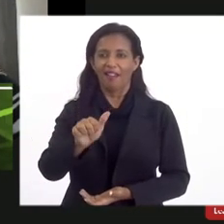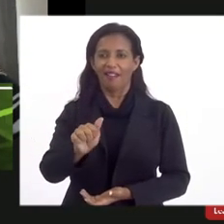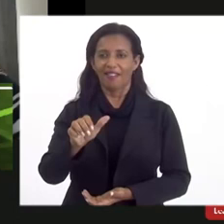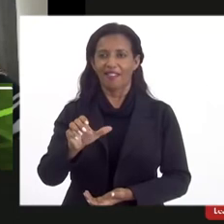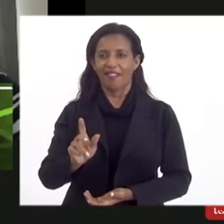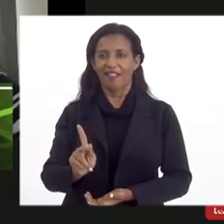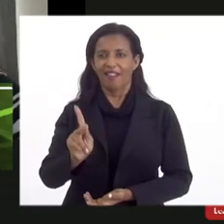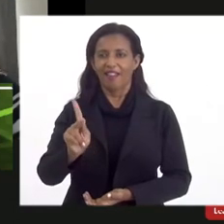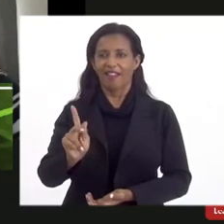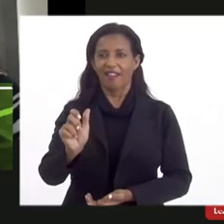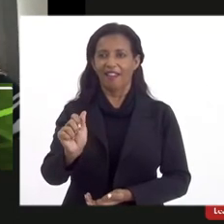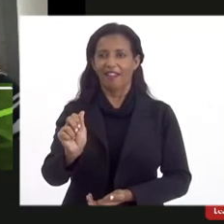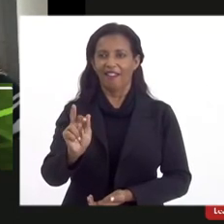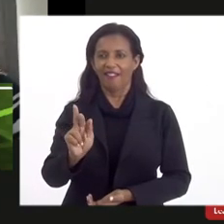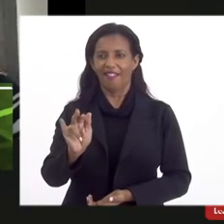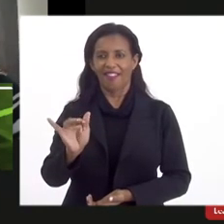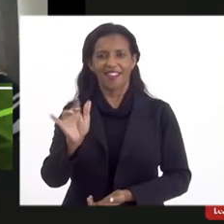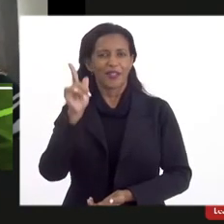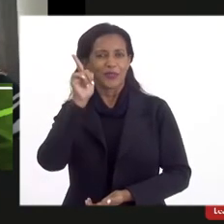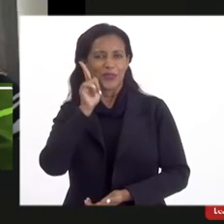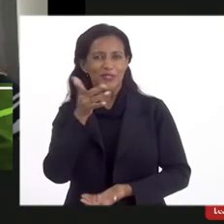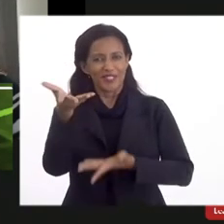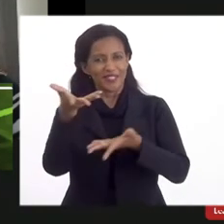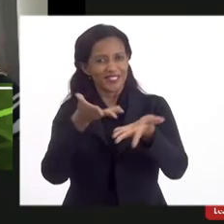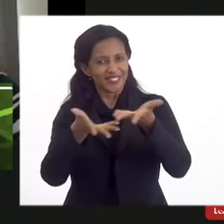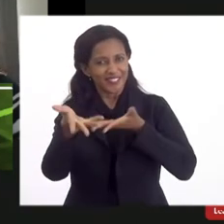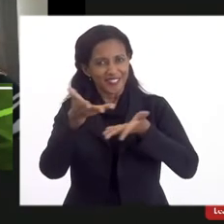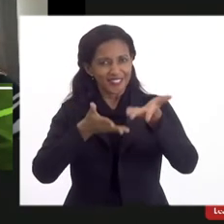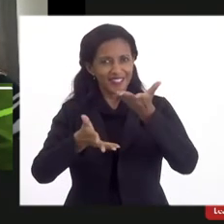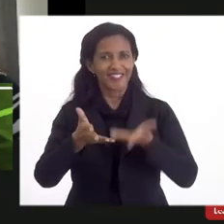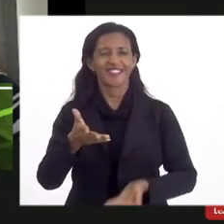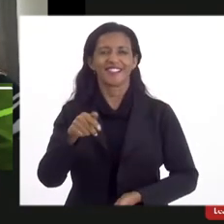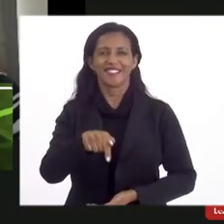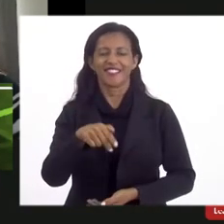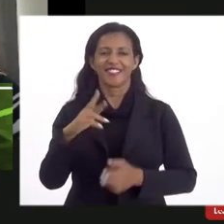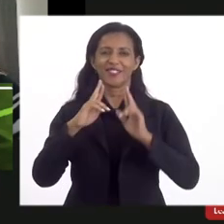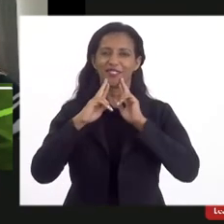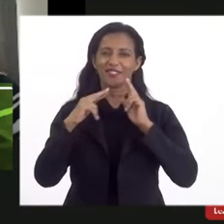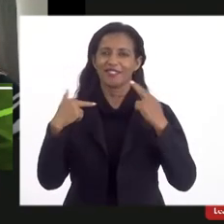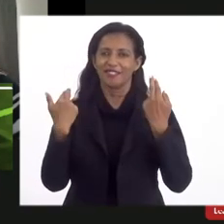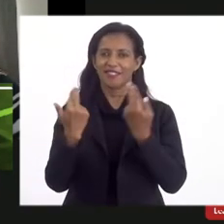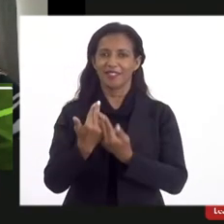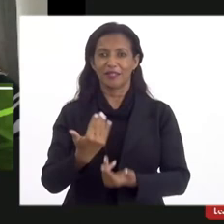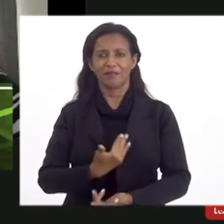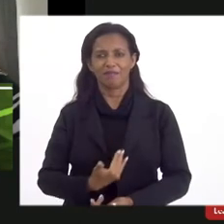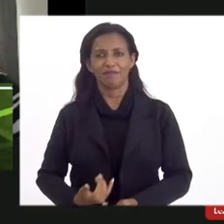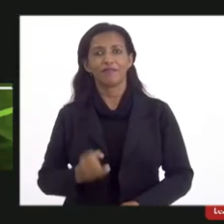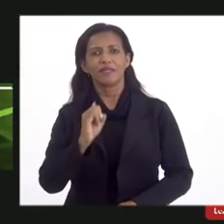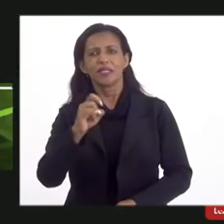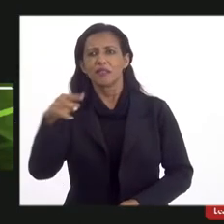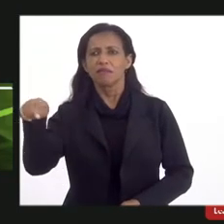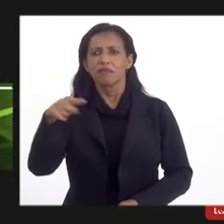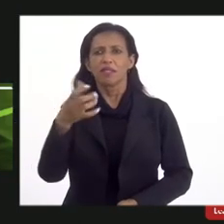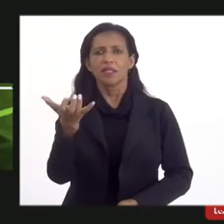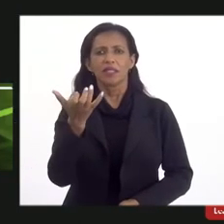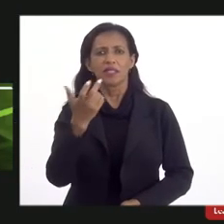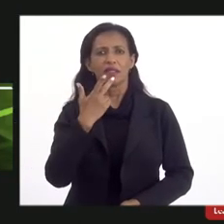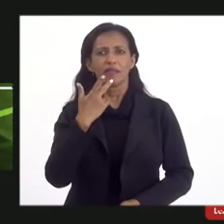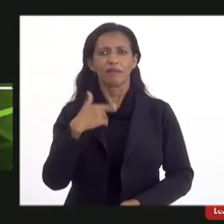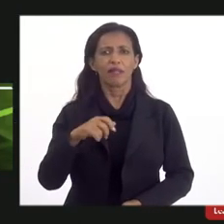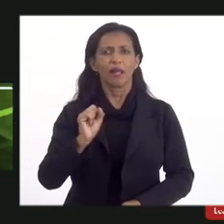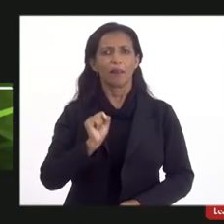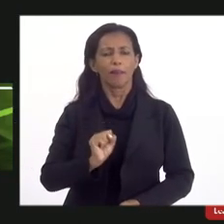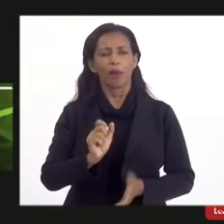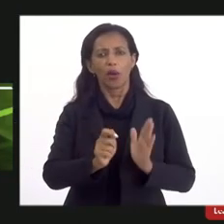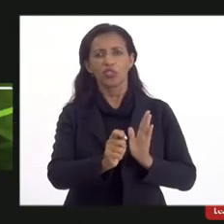obrigado Ana Karina por conseguir participar aqui da nossa audiência e se alguém quiser ainda fazer uso da palavra durante a fala da Ana Karina eu